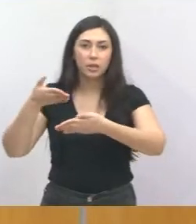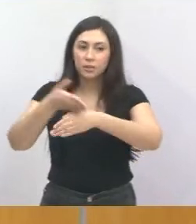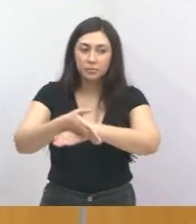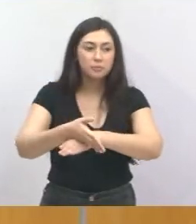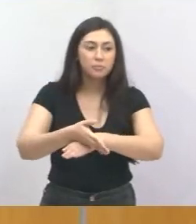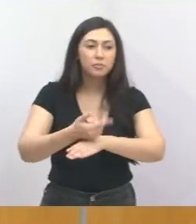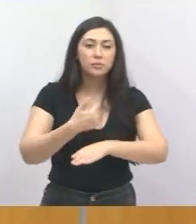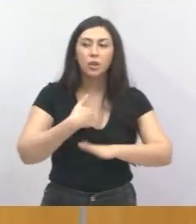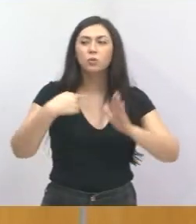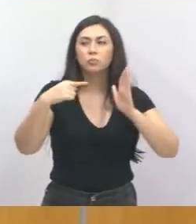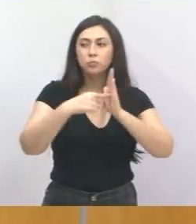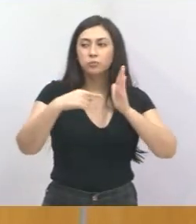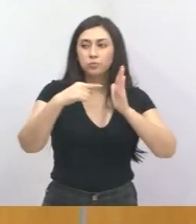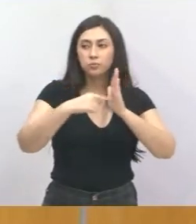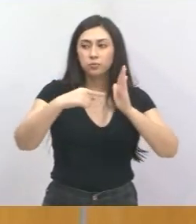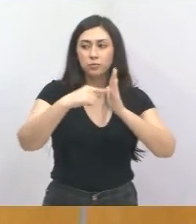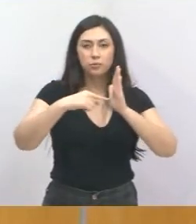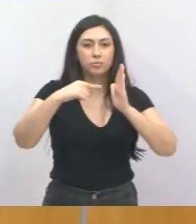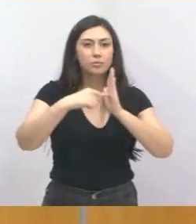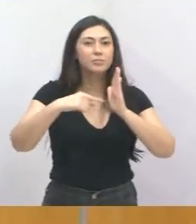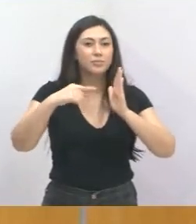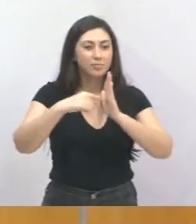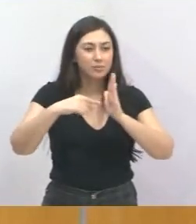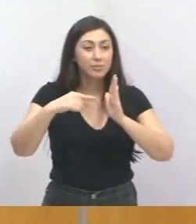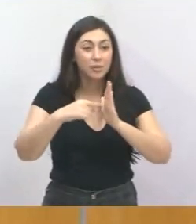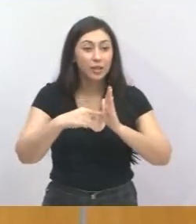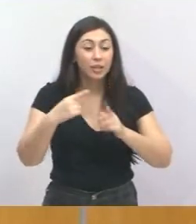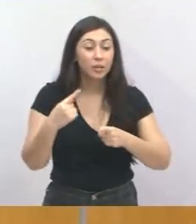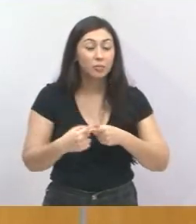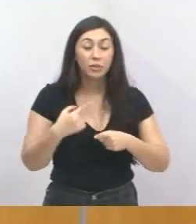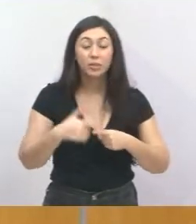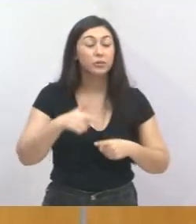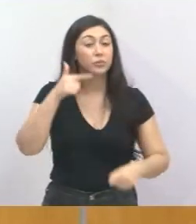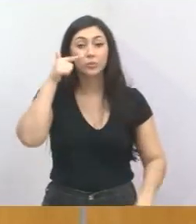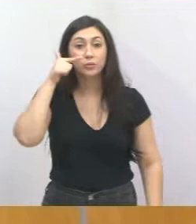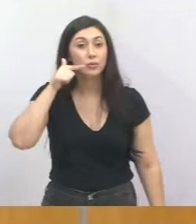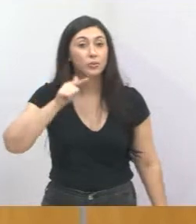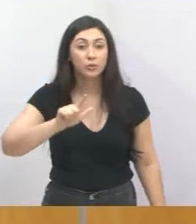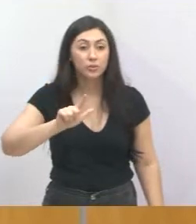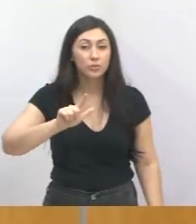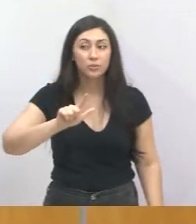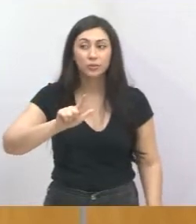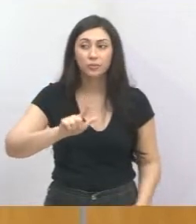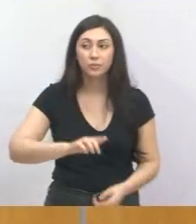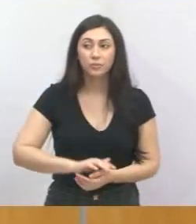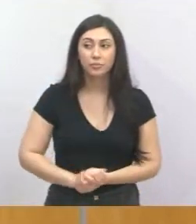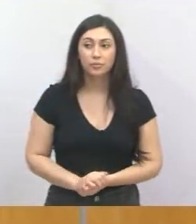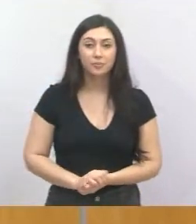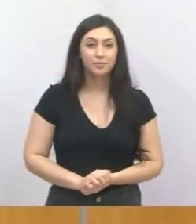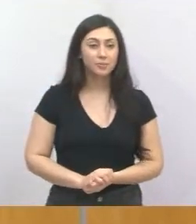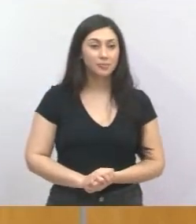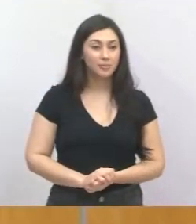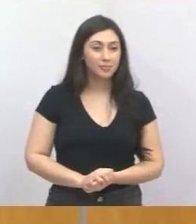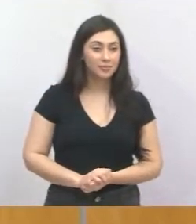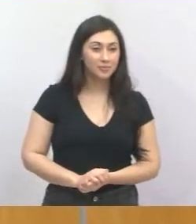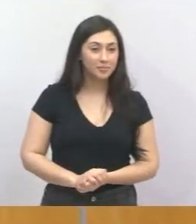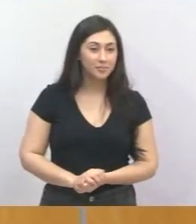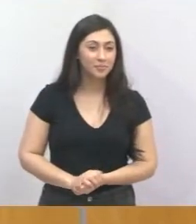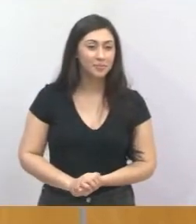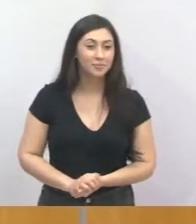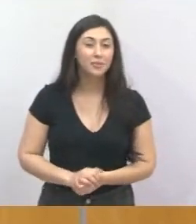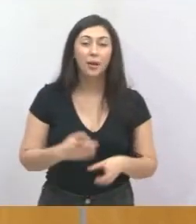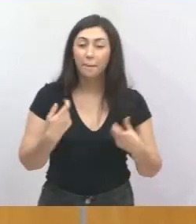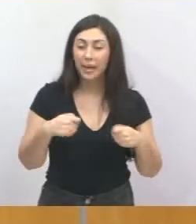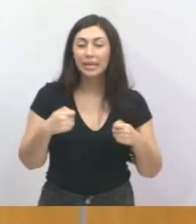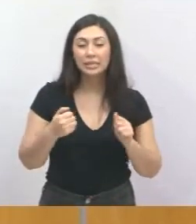denunciar, porque a prefeitura ainda não consegue não consegue colocar o acompanhante para